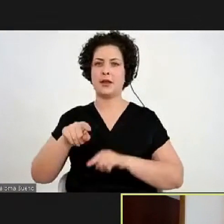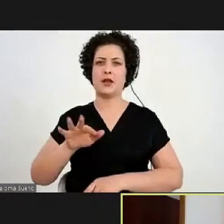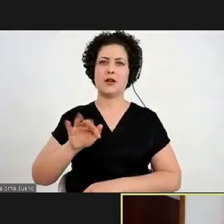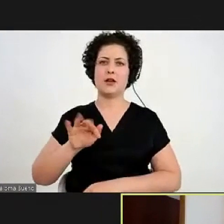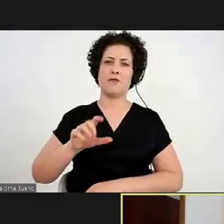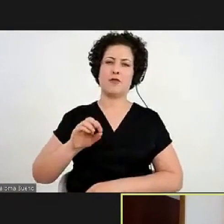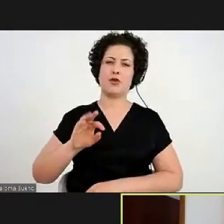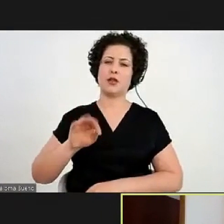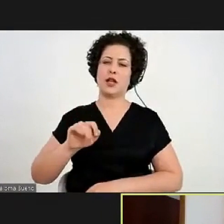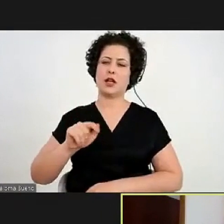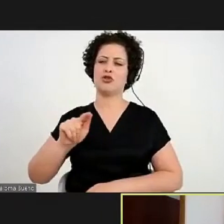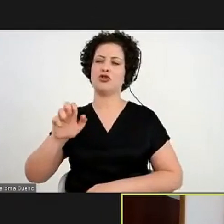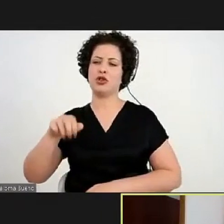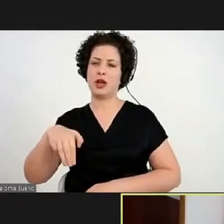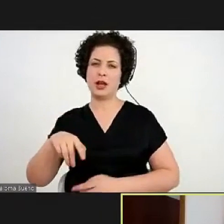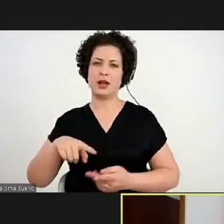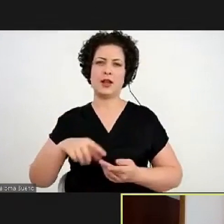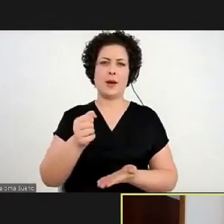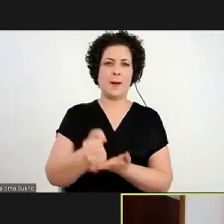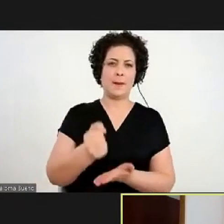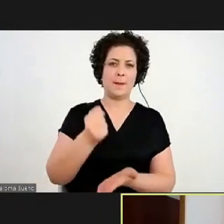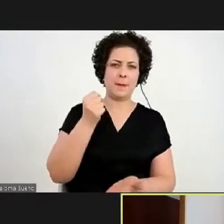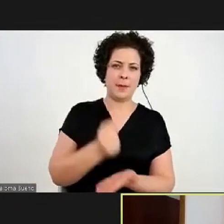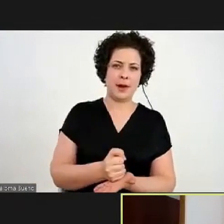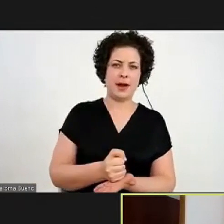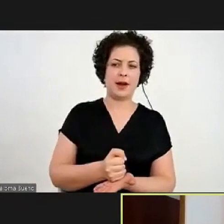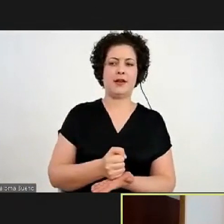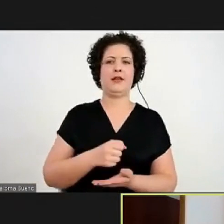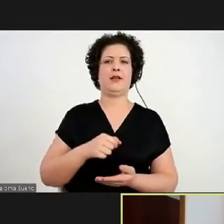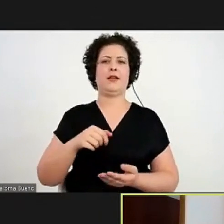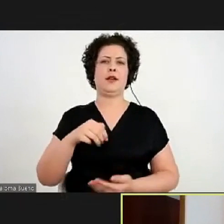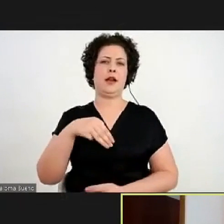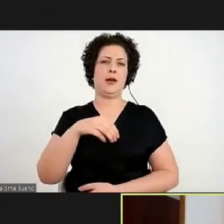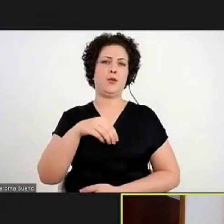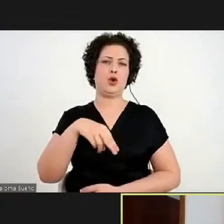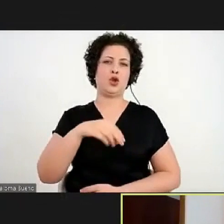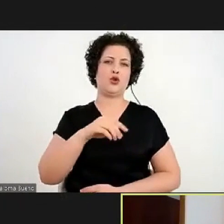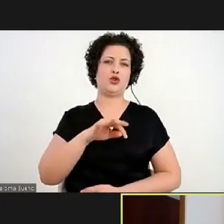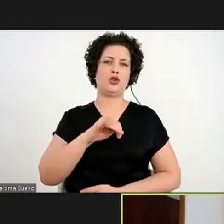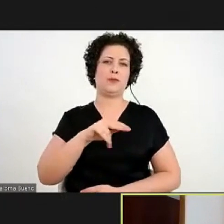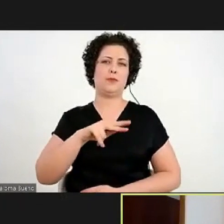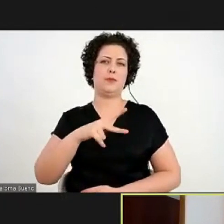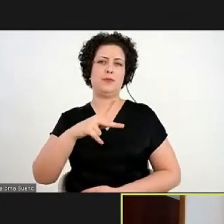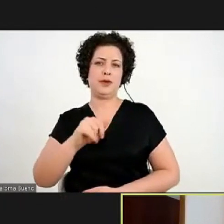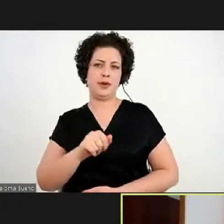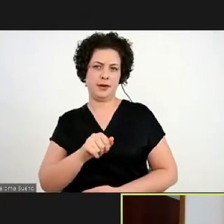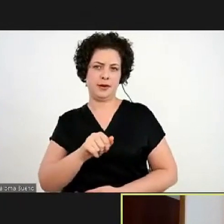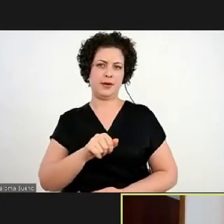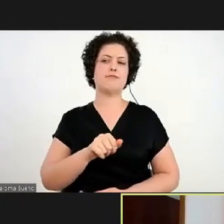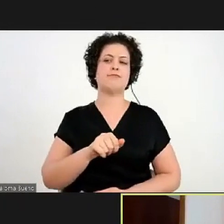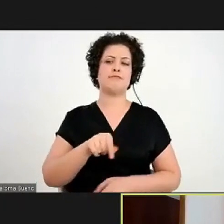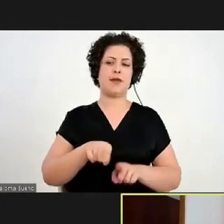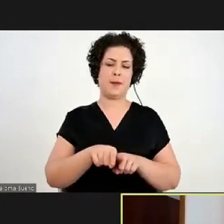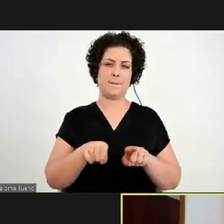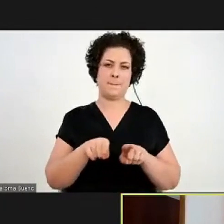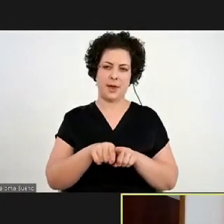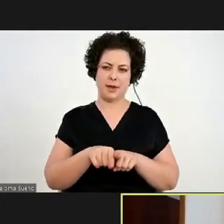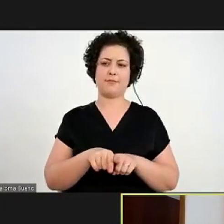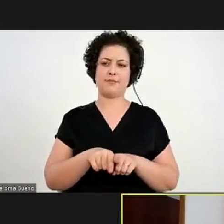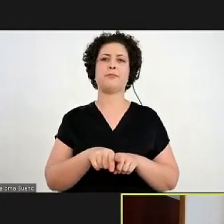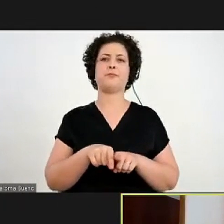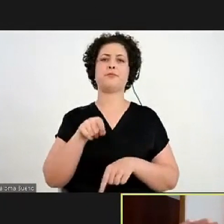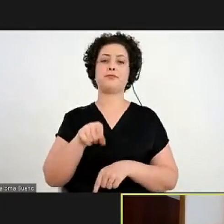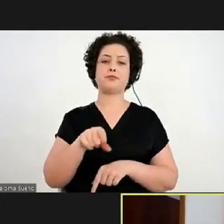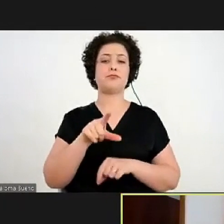o carimbo com que a gente tem em casa, a monotipia, e aí alternativas